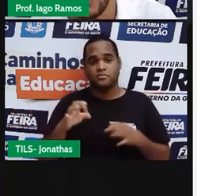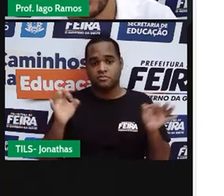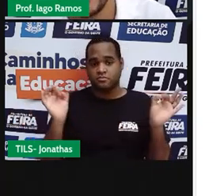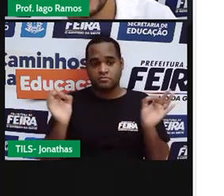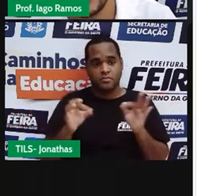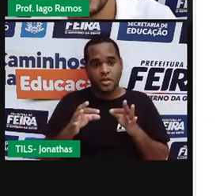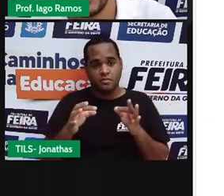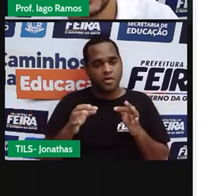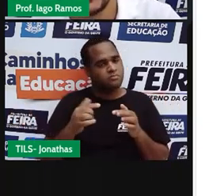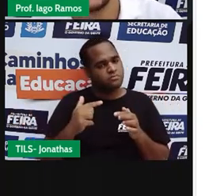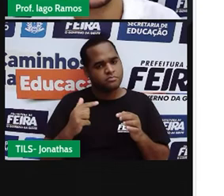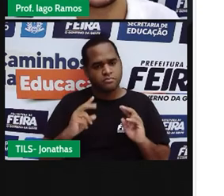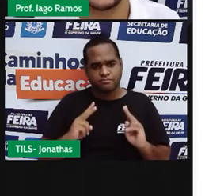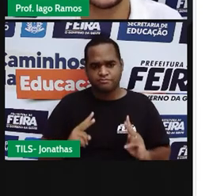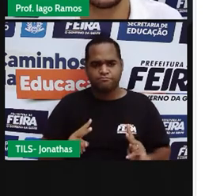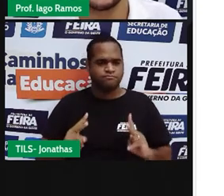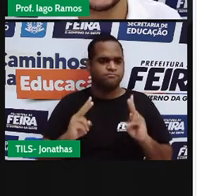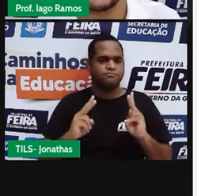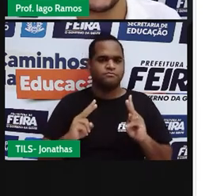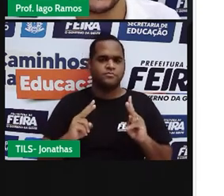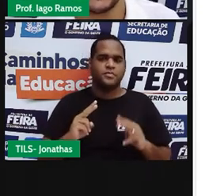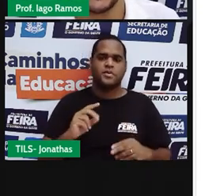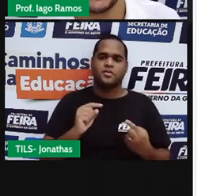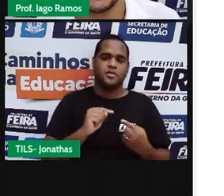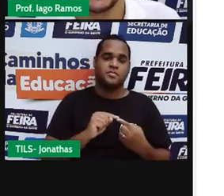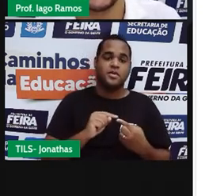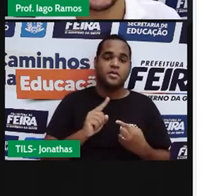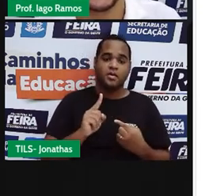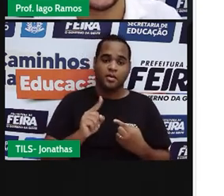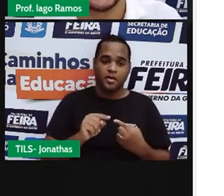é por isso que a gente bota aqui ó três pontinhos